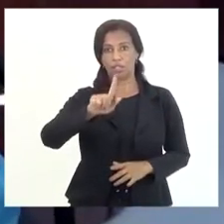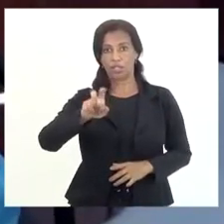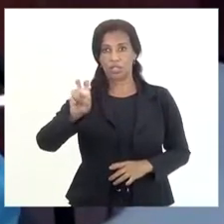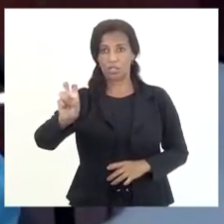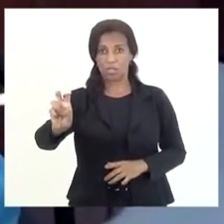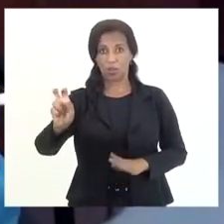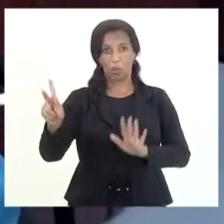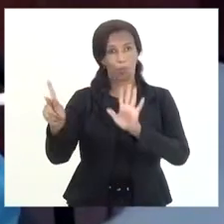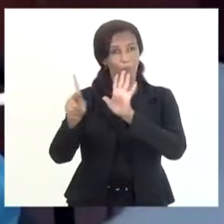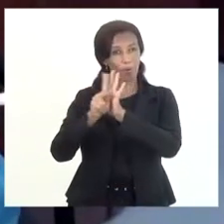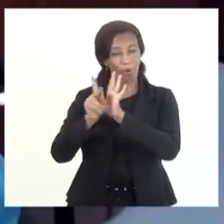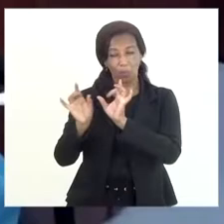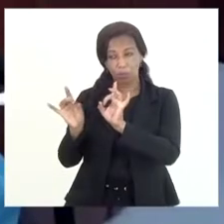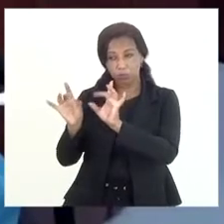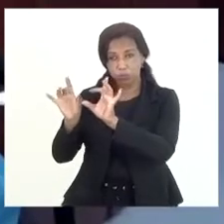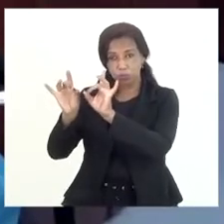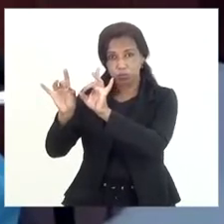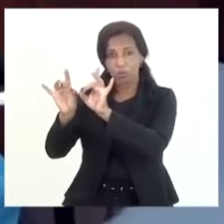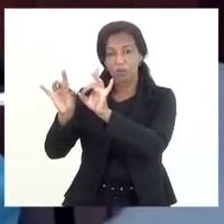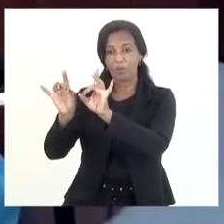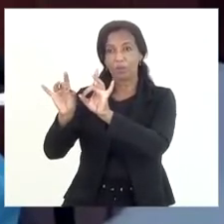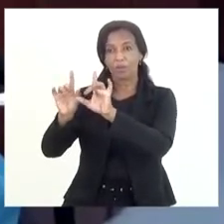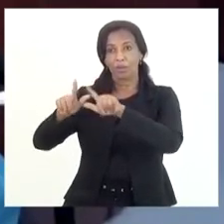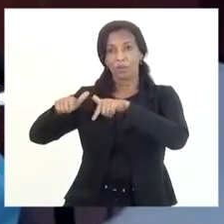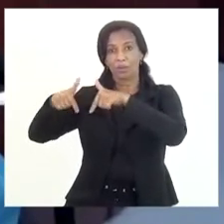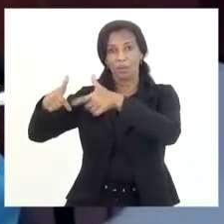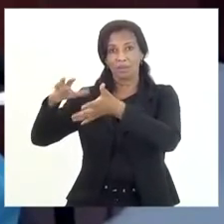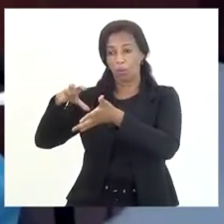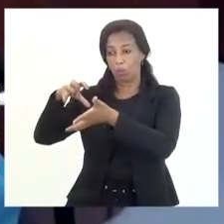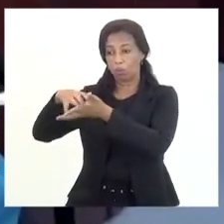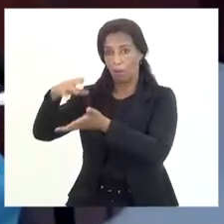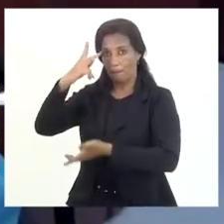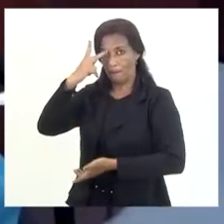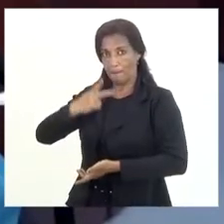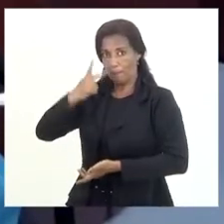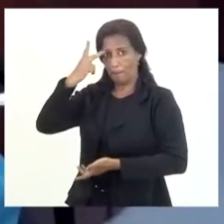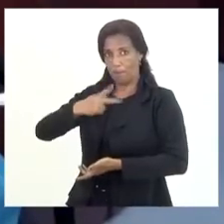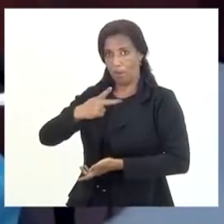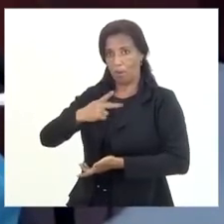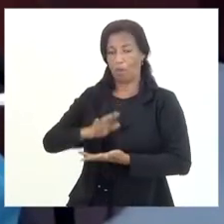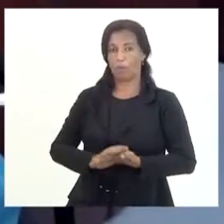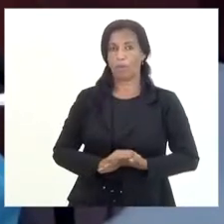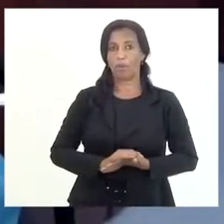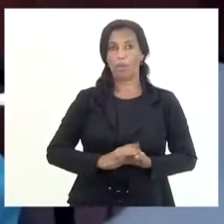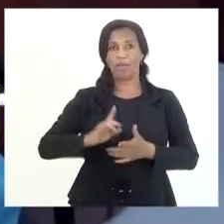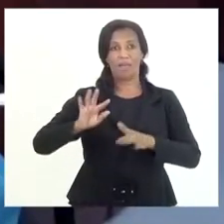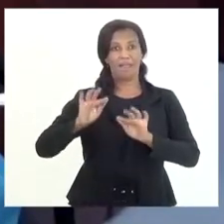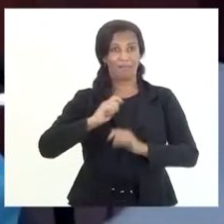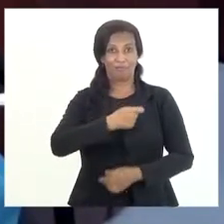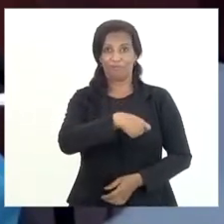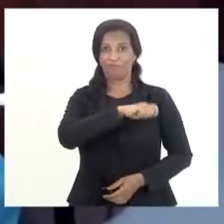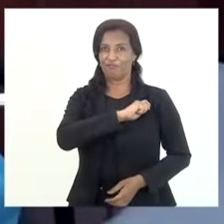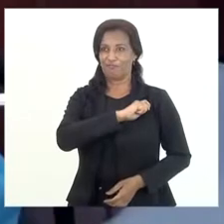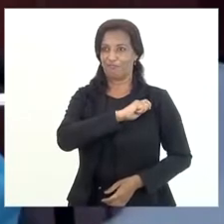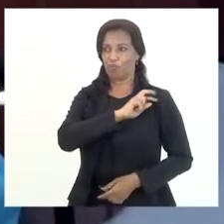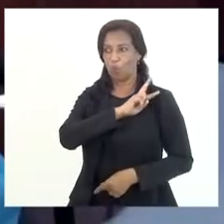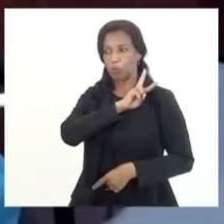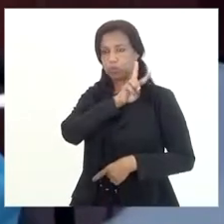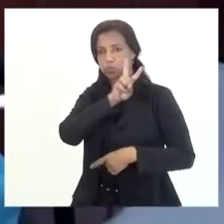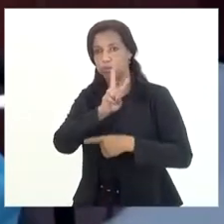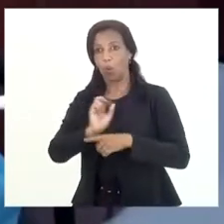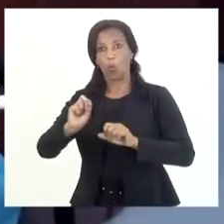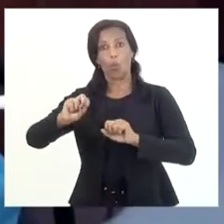exclusivamente numa ação autônoma chamada embargos à execução fiscal, ou